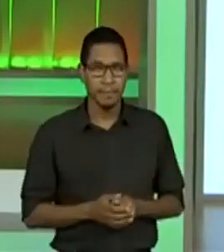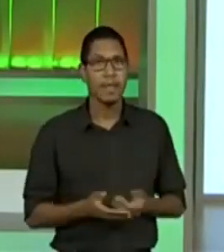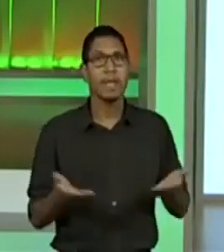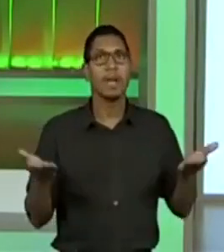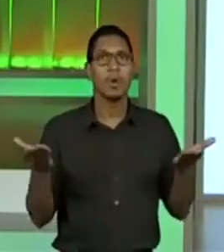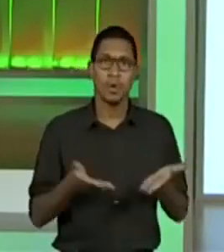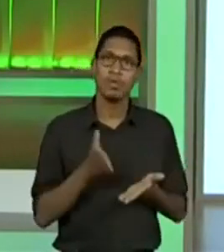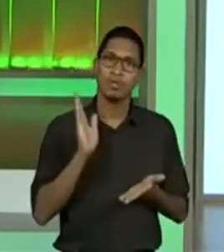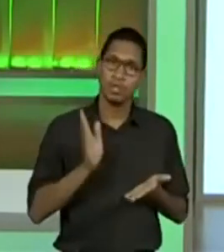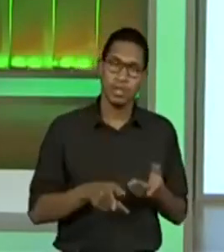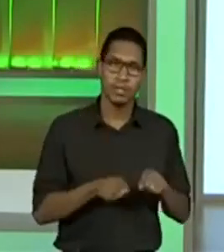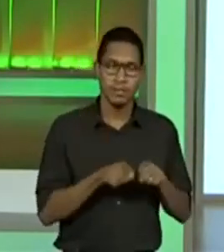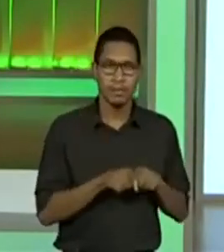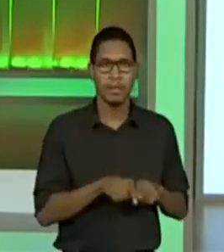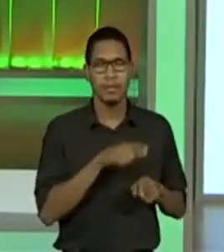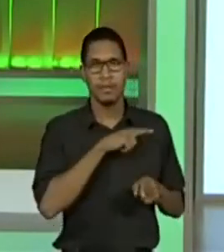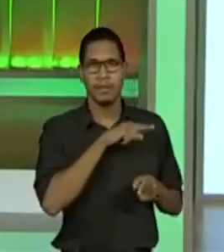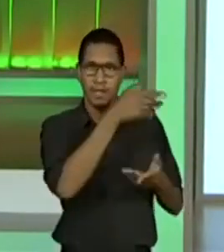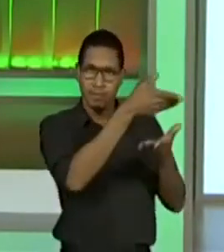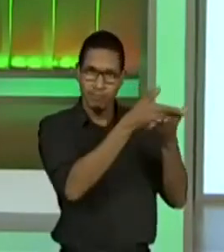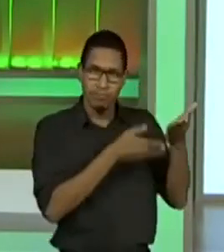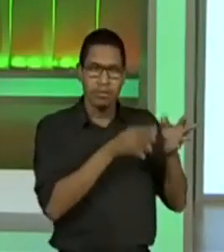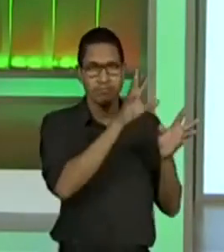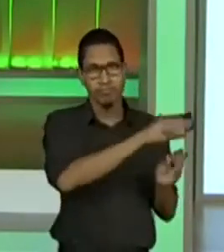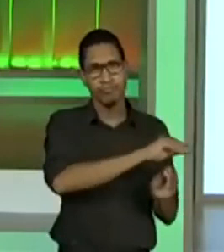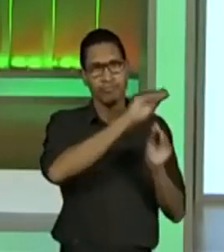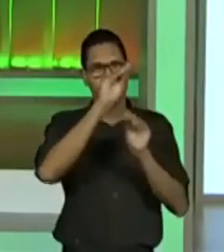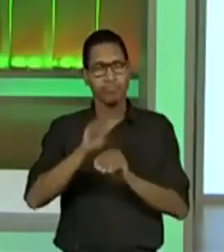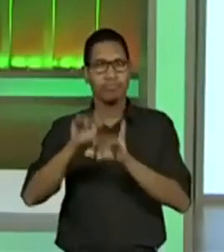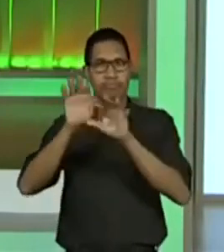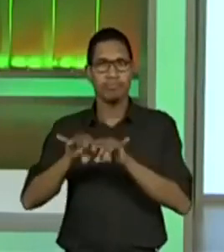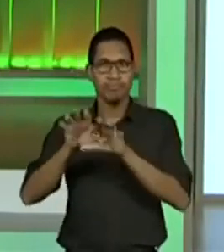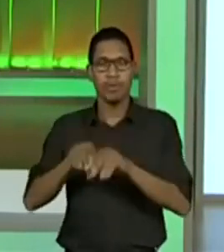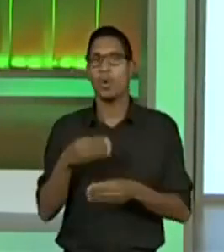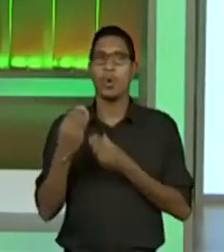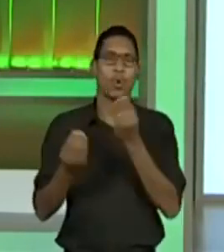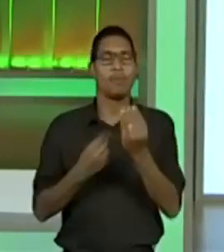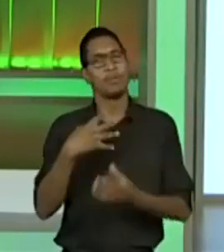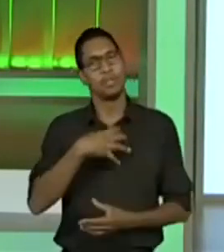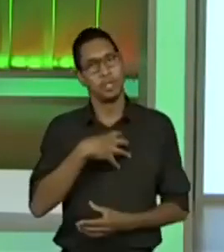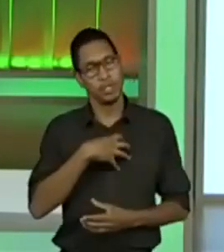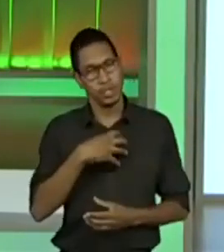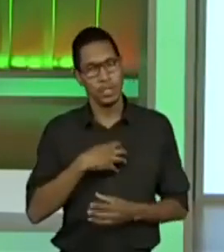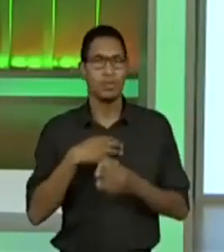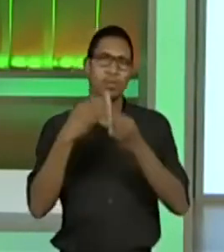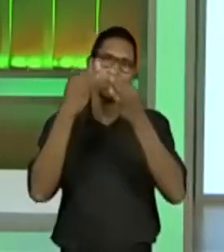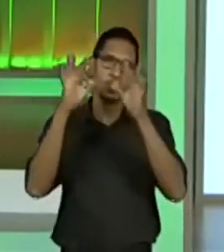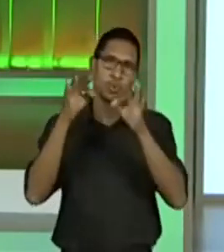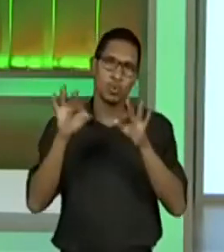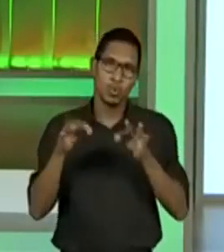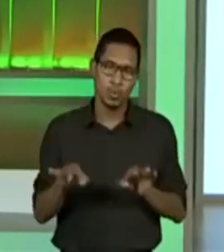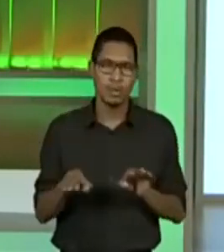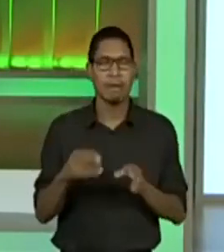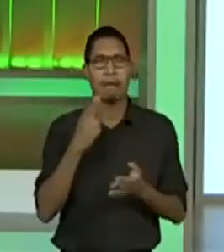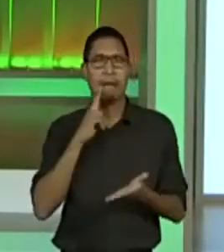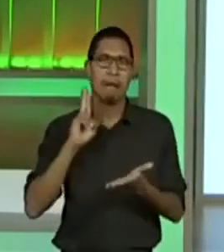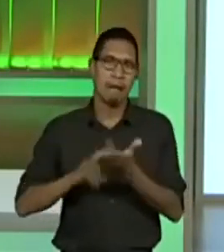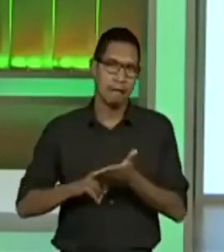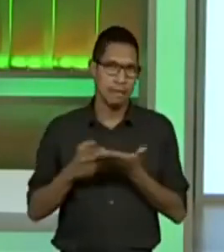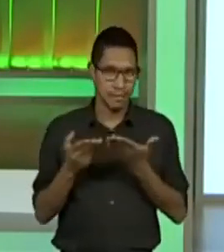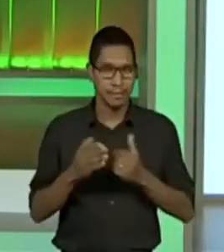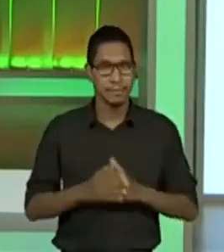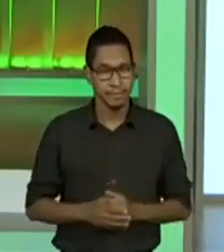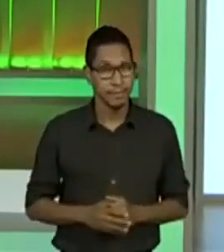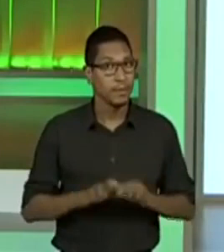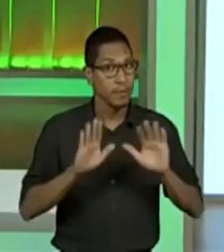transcrevi de acordo com o nosso roteiro como ficaria a estrutura da nossa carta. Mas, vocês vão notar